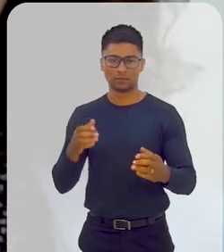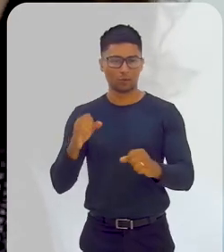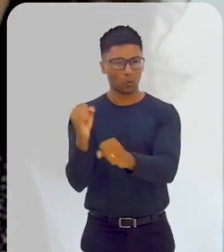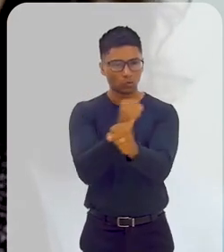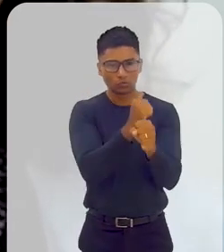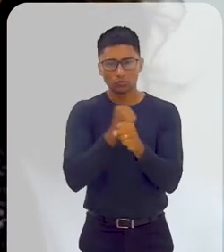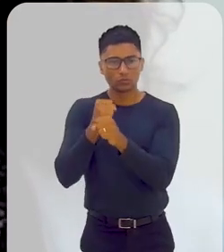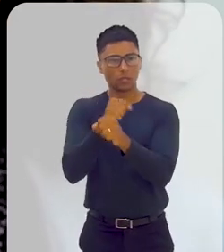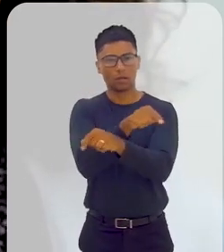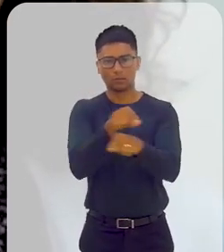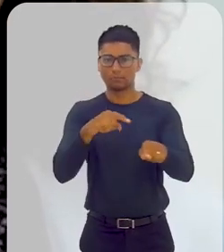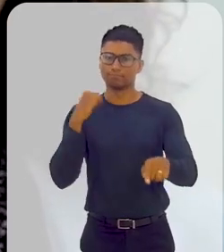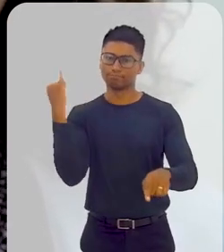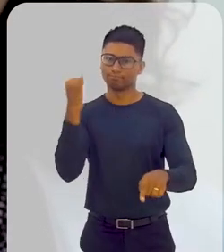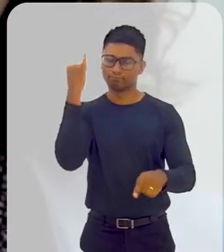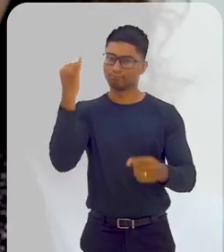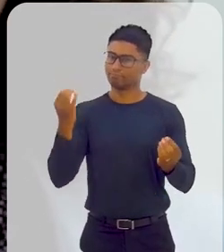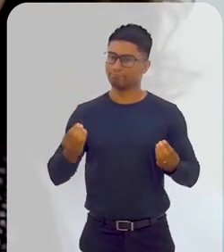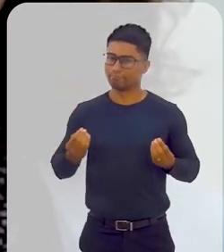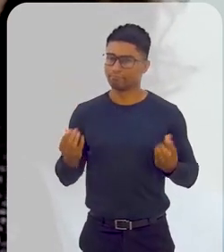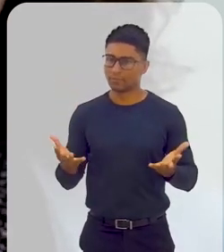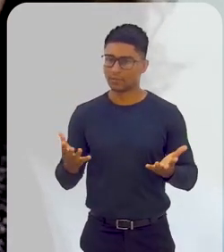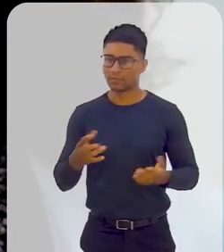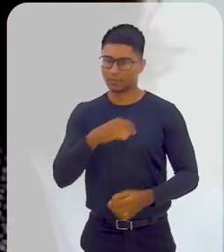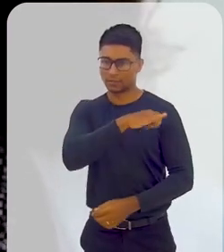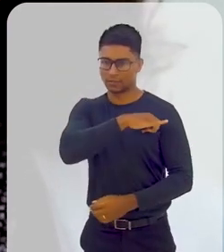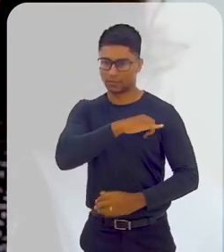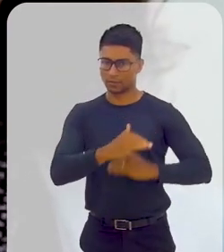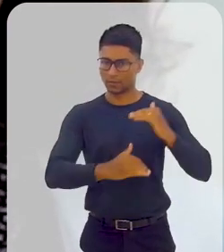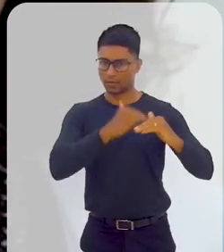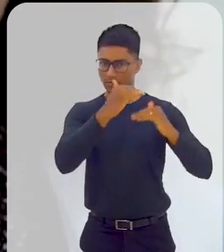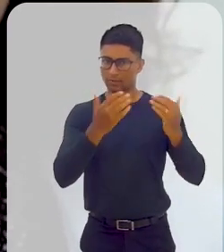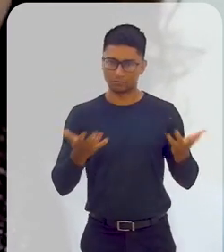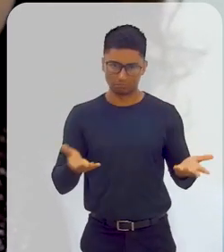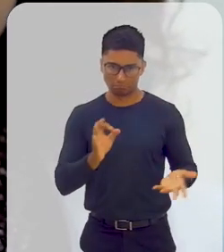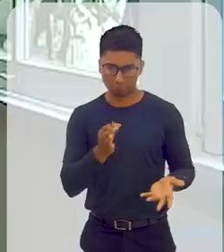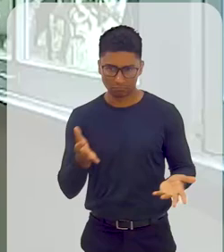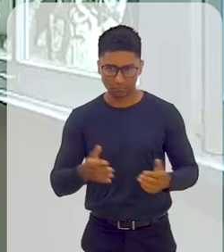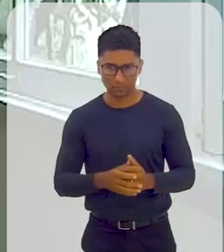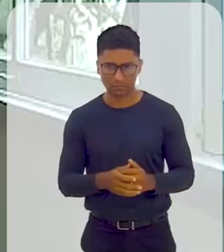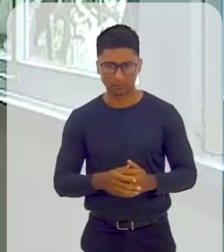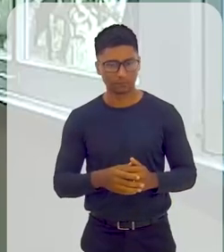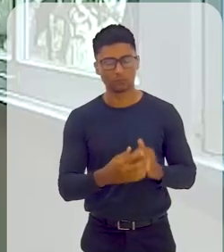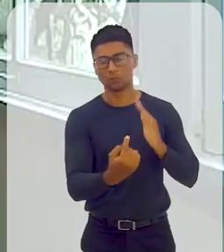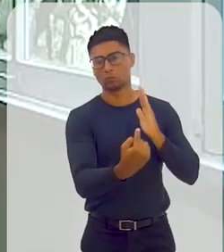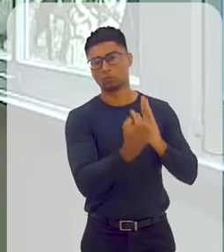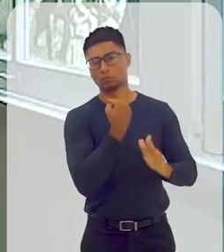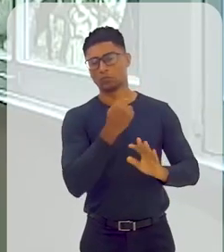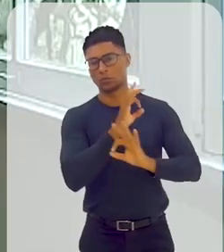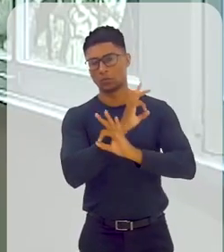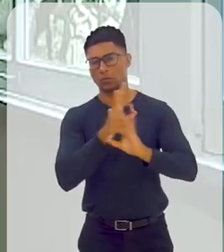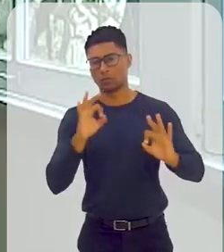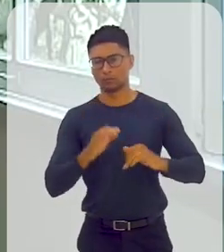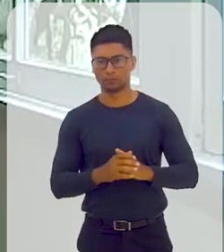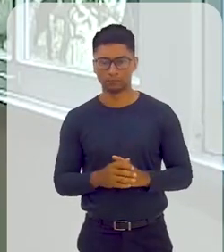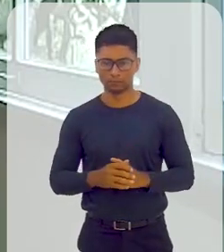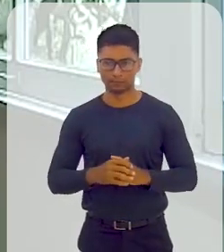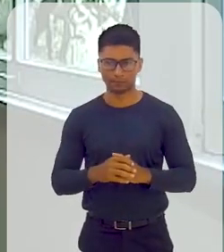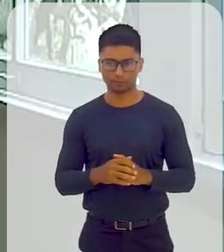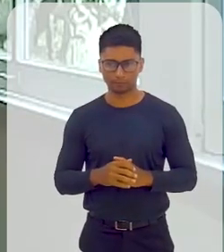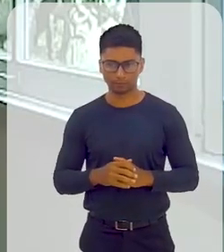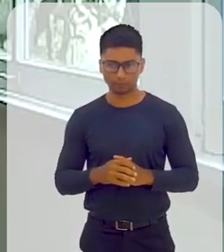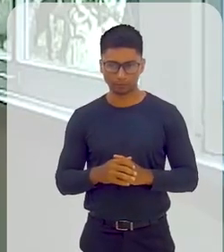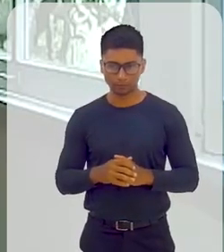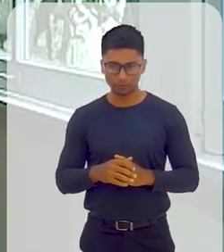construções que são tão importantes para poder manter o Rio crescendo e funcionando? Ótima, ótima pergunta. Olha só, nós